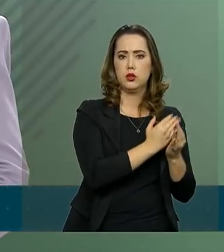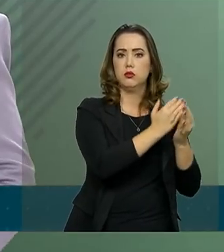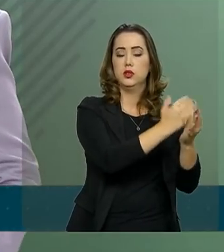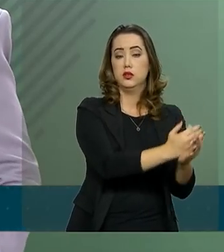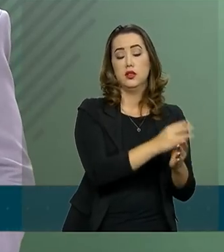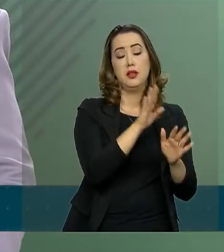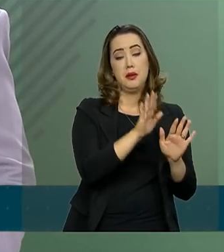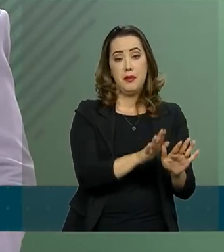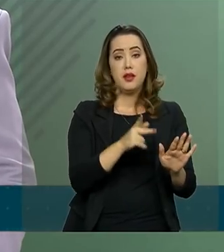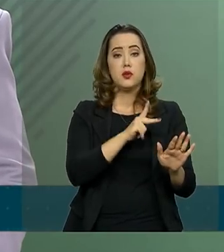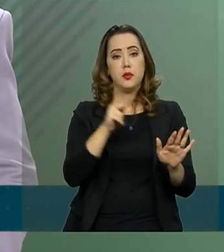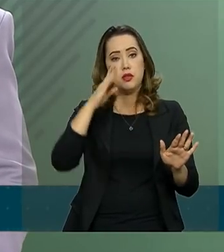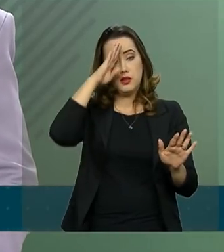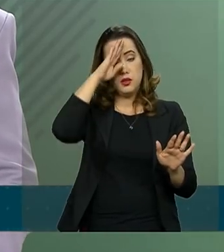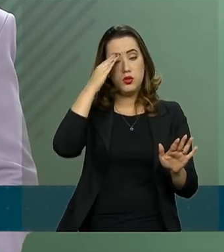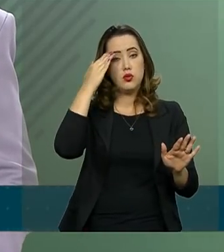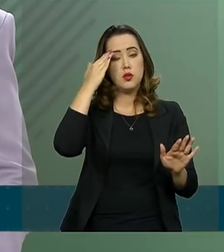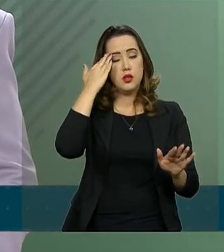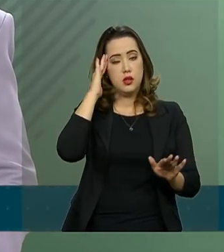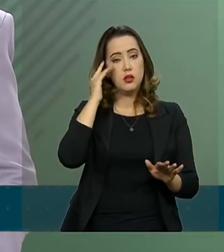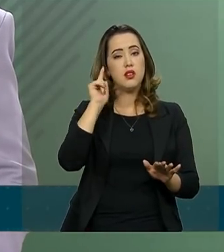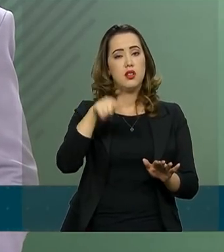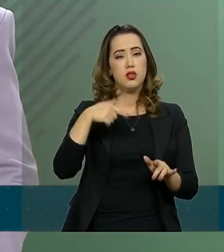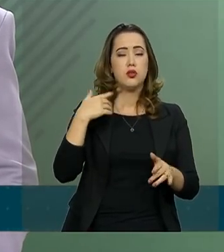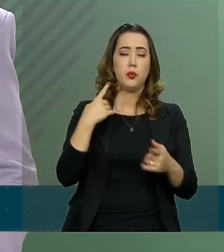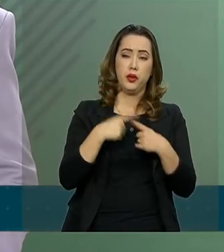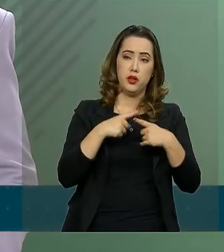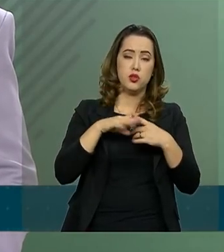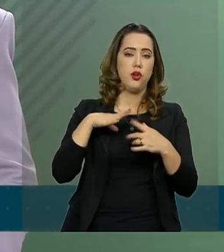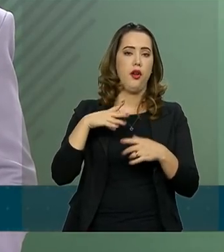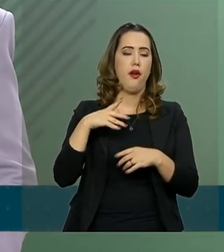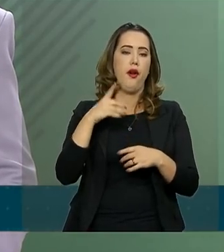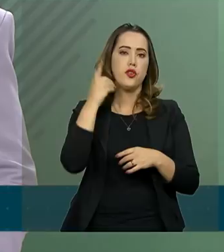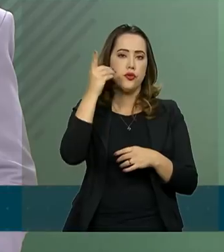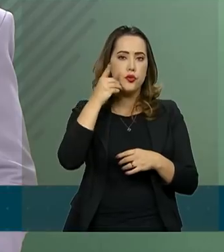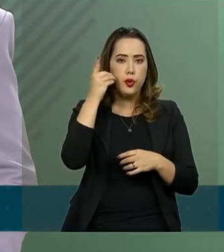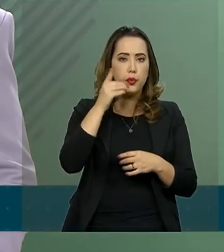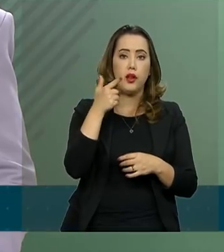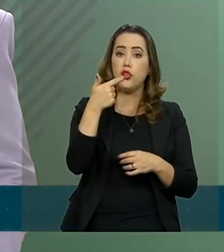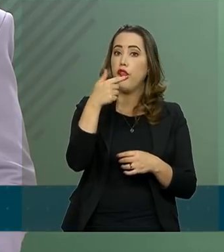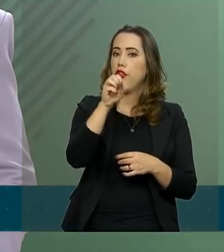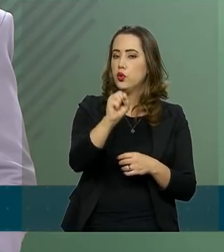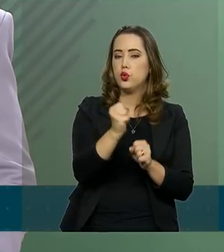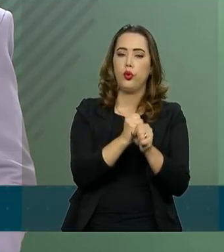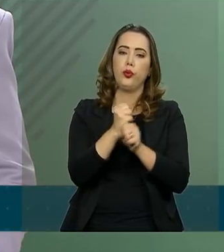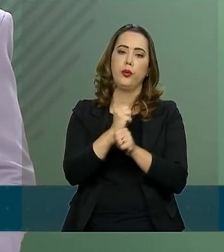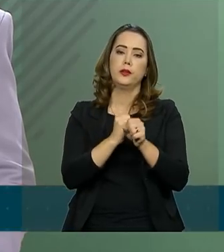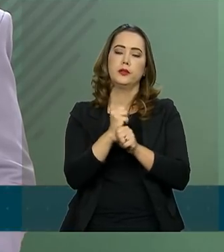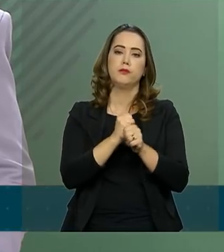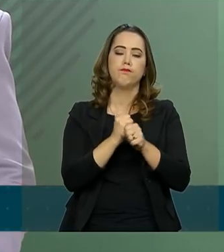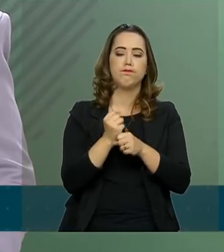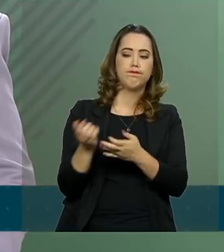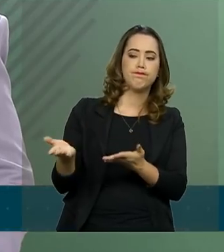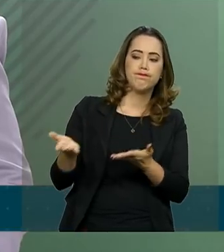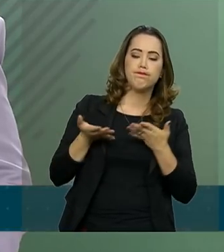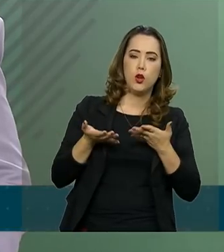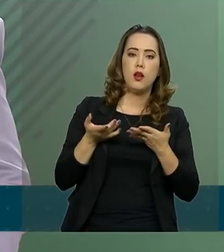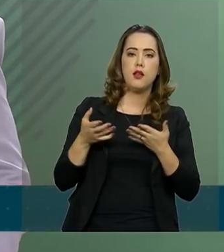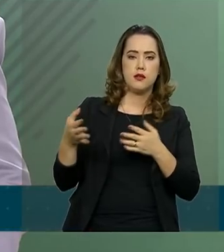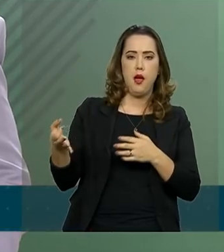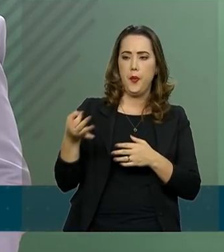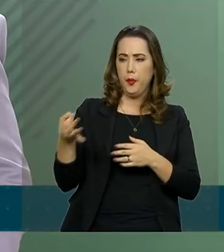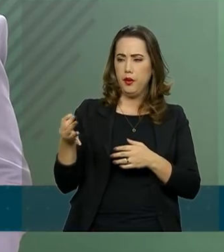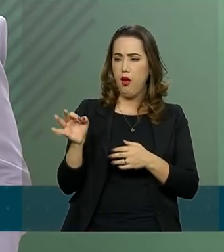parlamentar por cerca de 28 anos. E há de acolhê-las, há de recebê-las com a maior